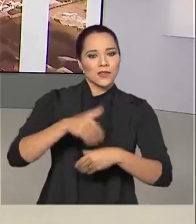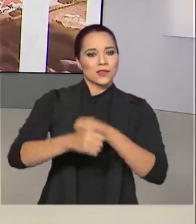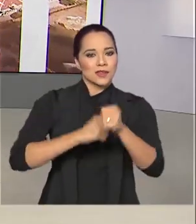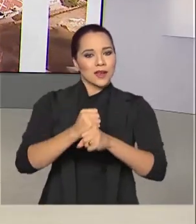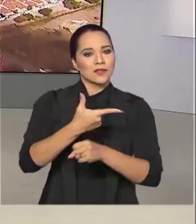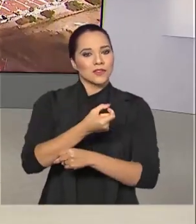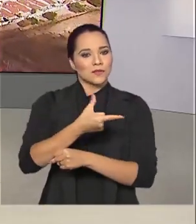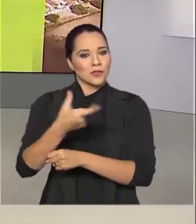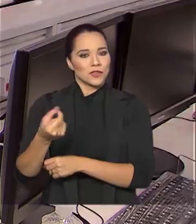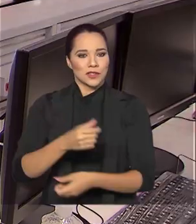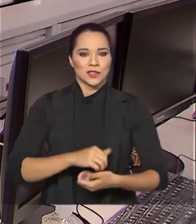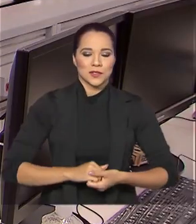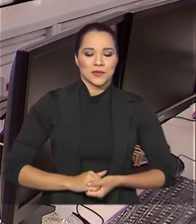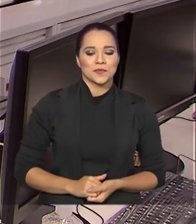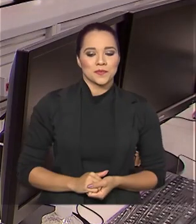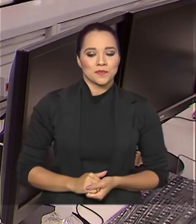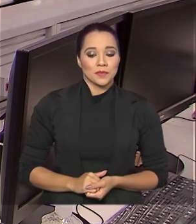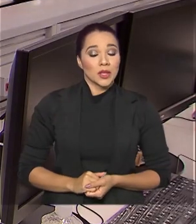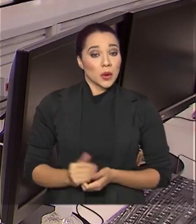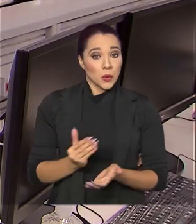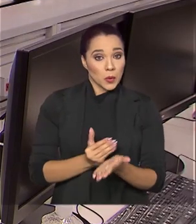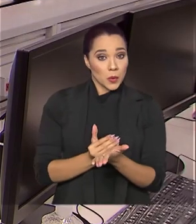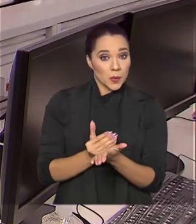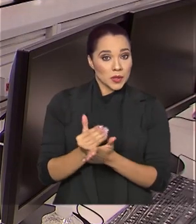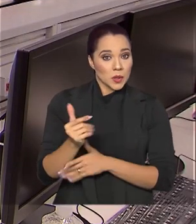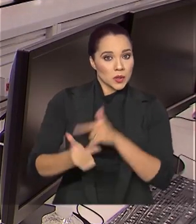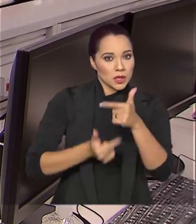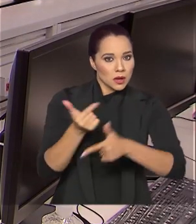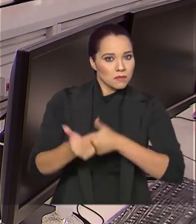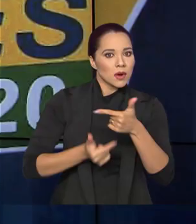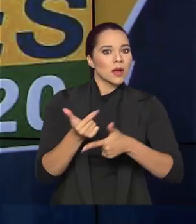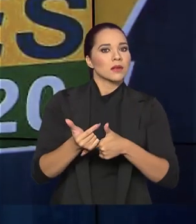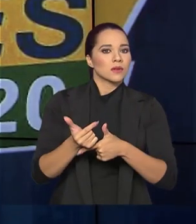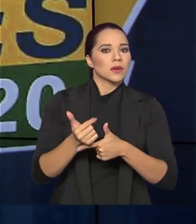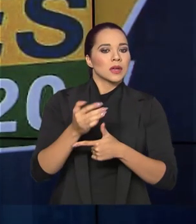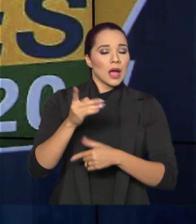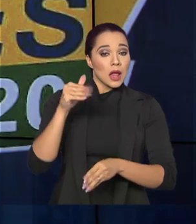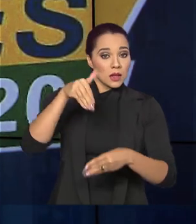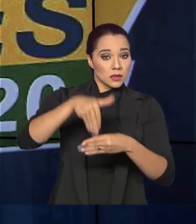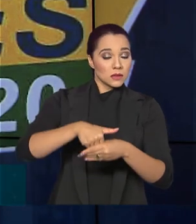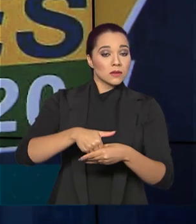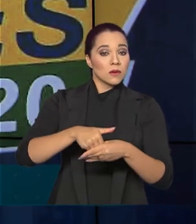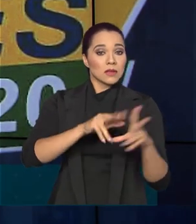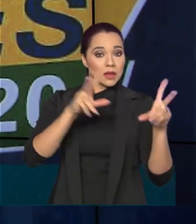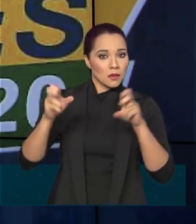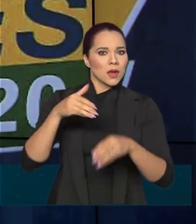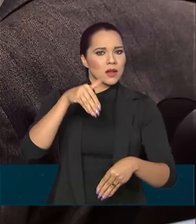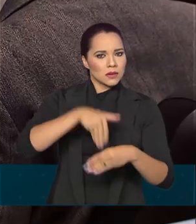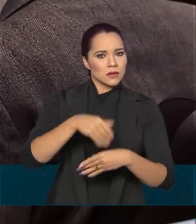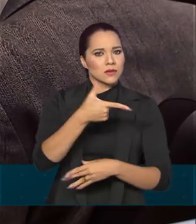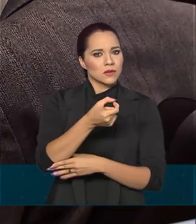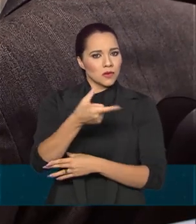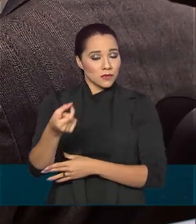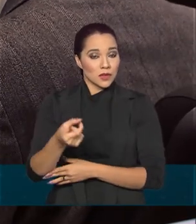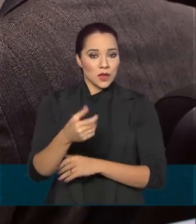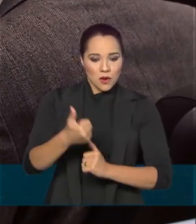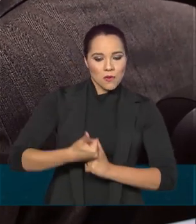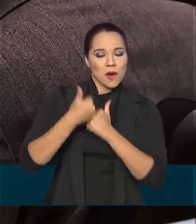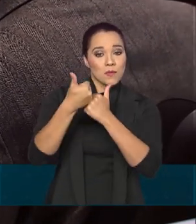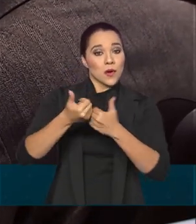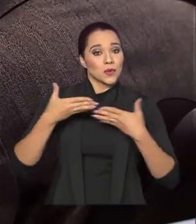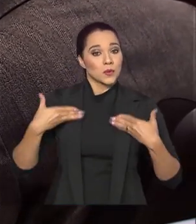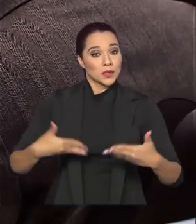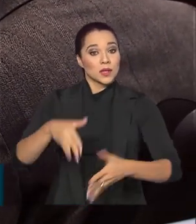2020. Foi dado o início à Operação Integrada Eleições 2020. Com o apoio do